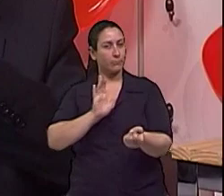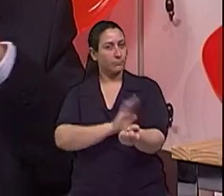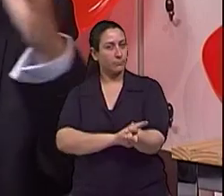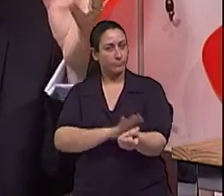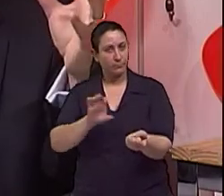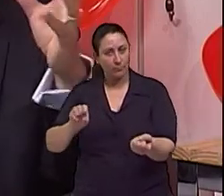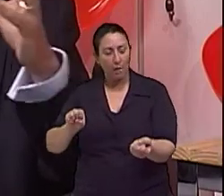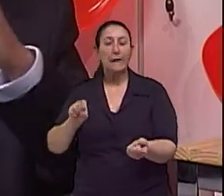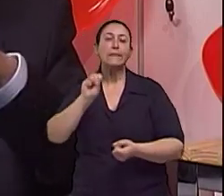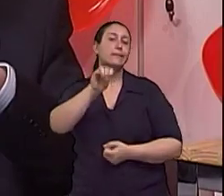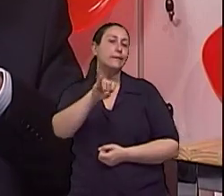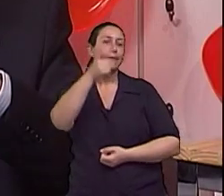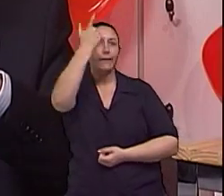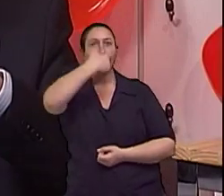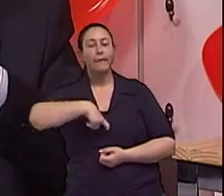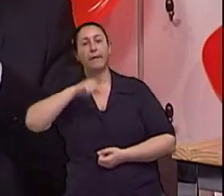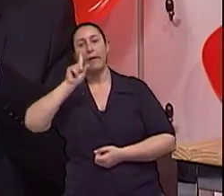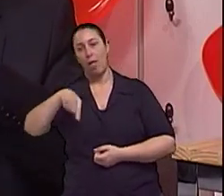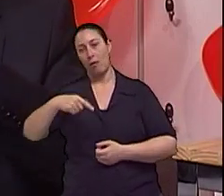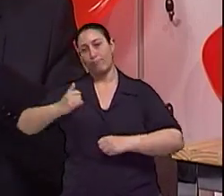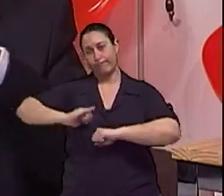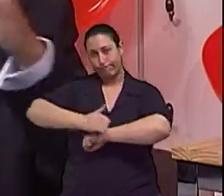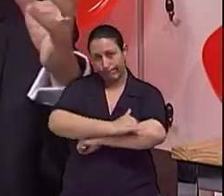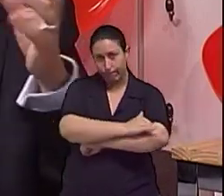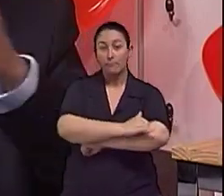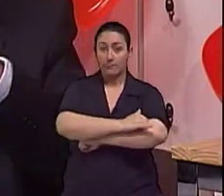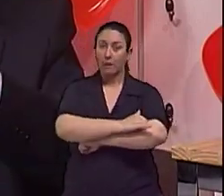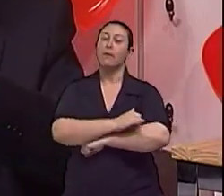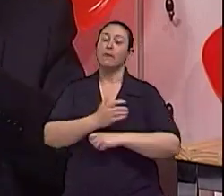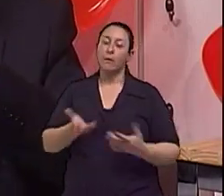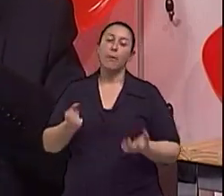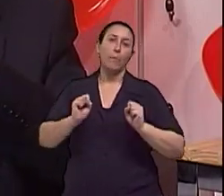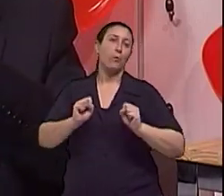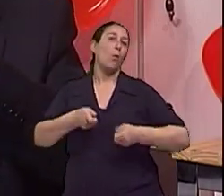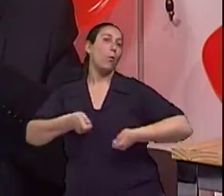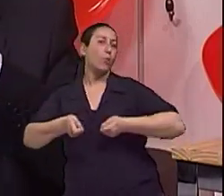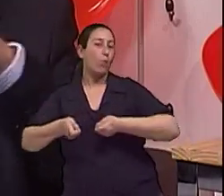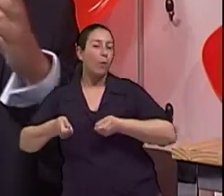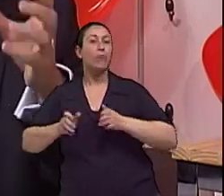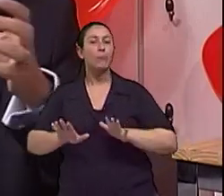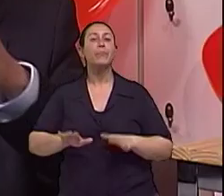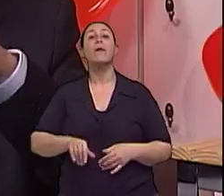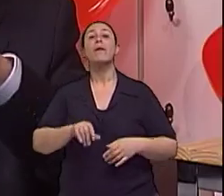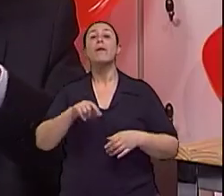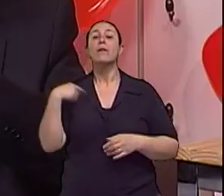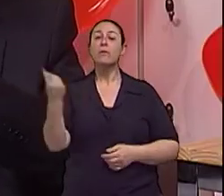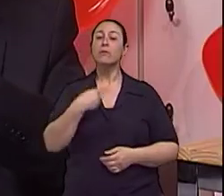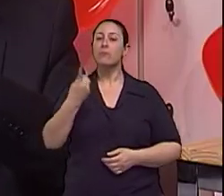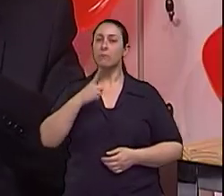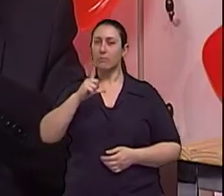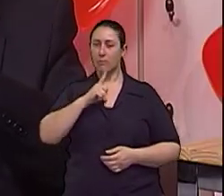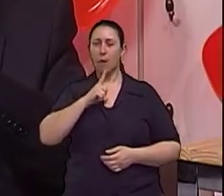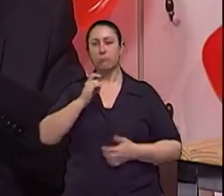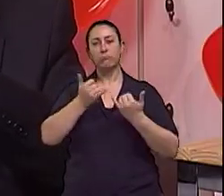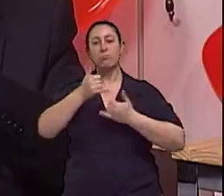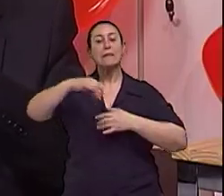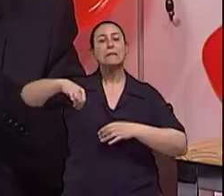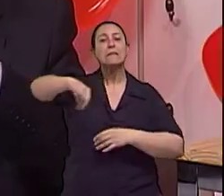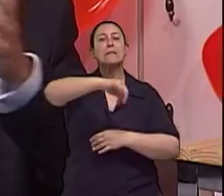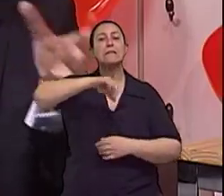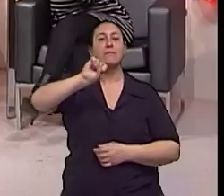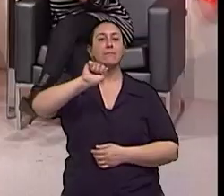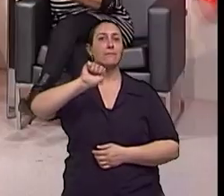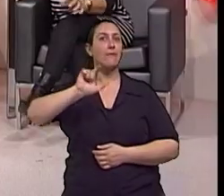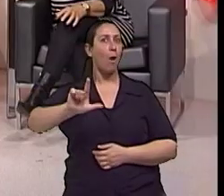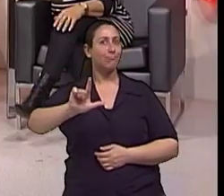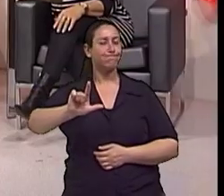por exemplo, assim, se é um obeso, que é reducido de peso e que daí tu consegue controlar, né? A gente tem a ingesta de sal. Ah, isso que eu